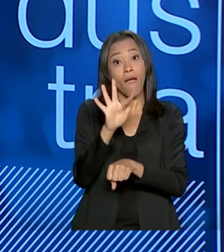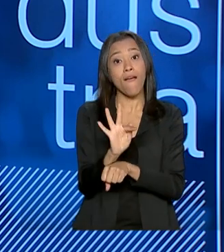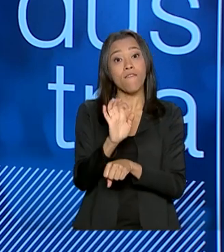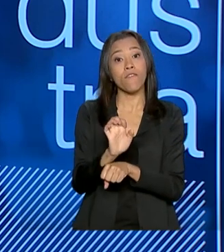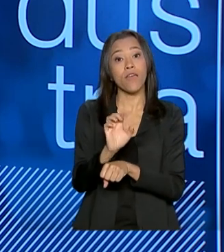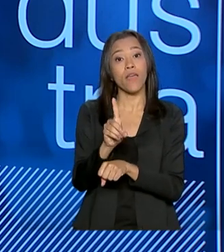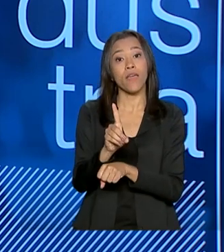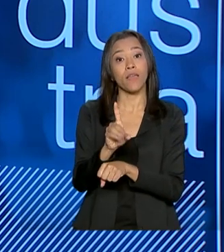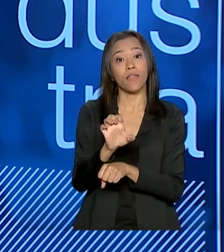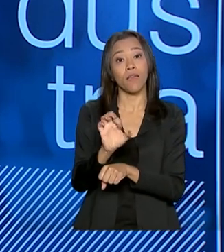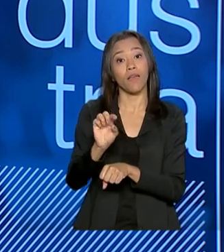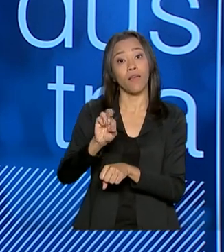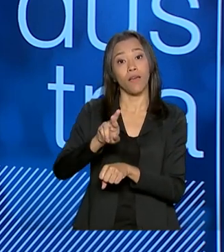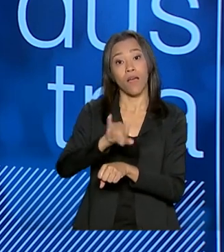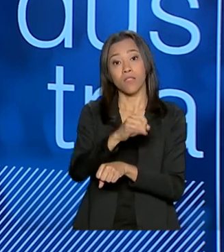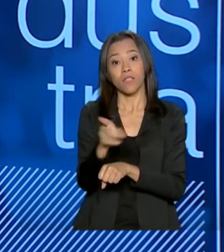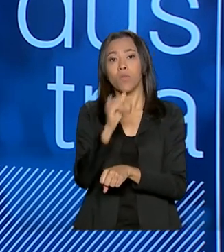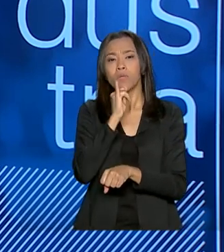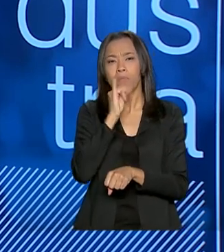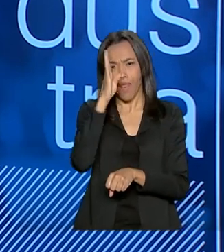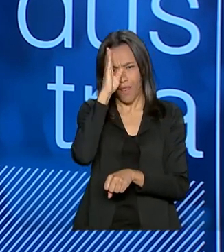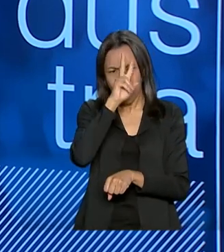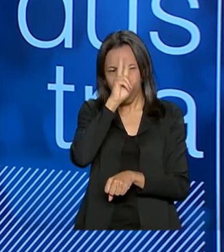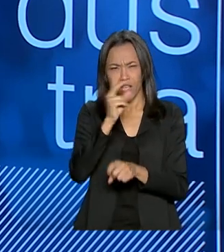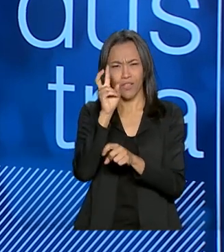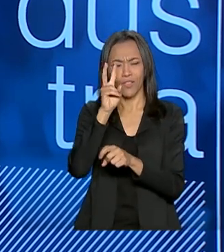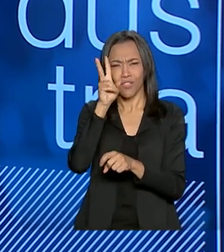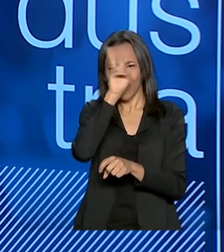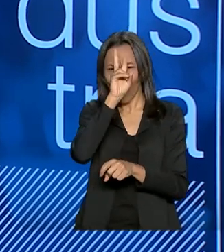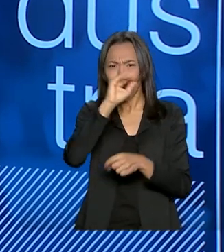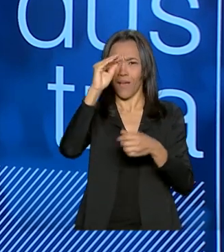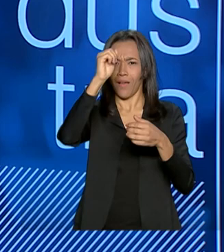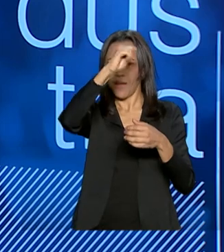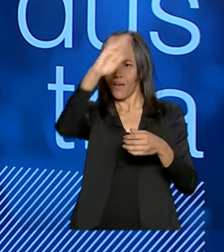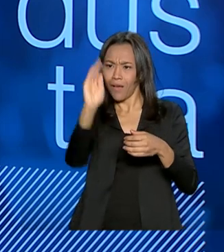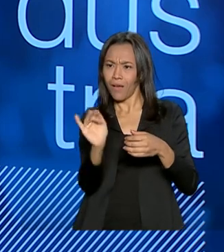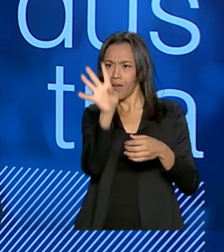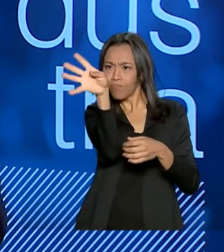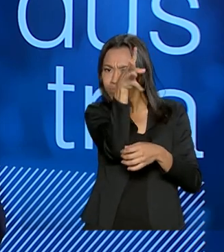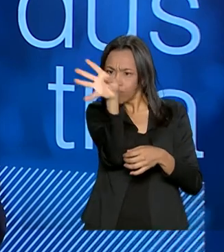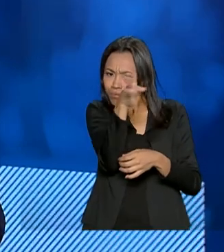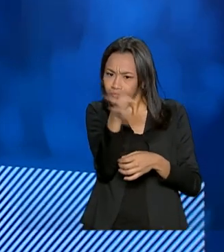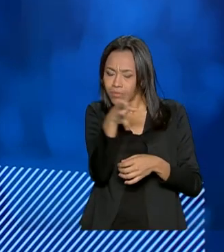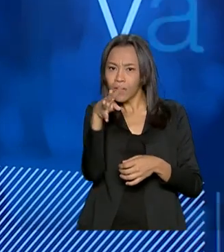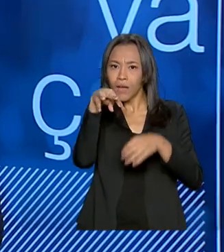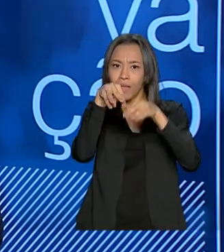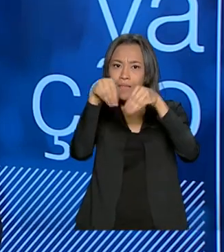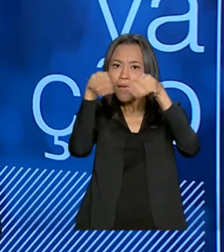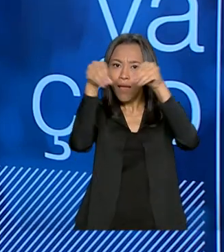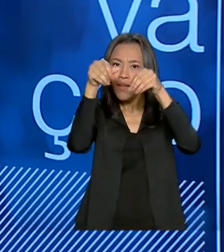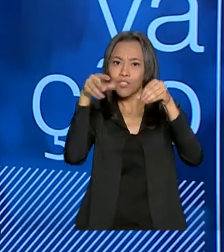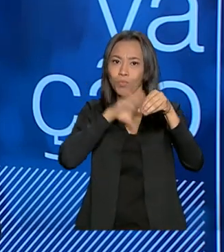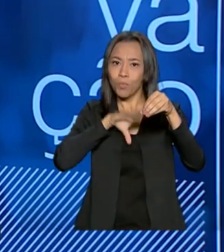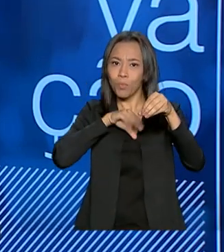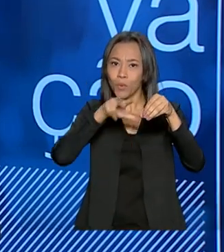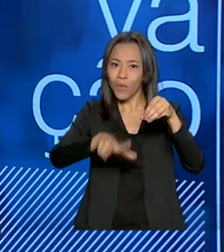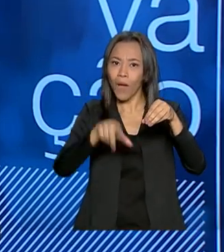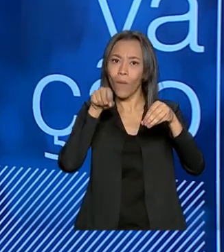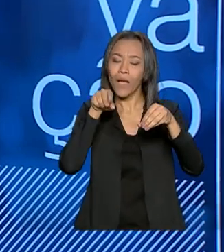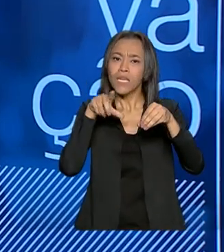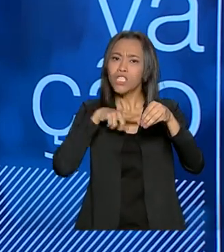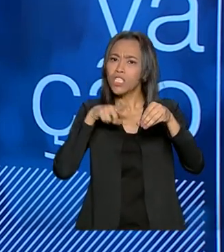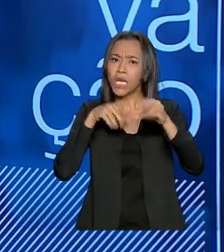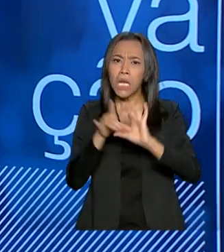As capitanias hereditárias nada mais eram do que entes que tinham toda a sua liberdade,